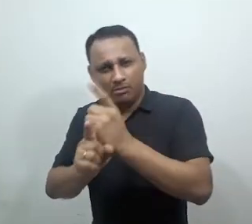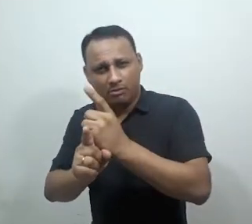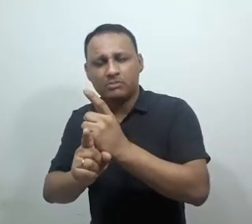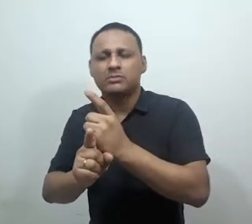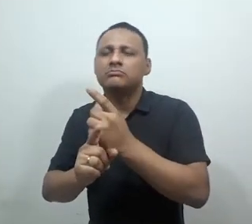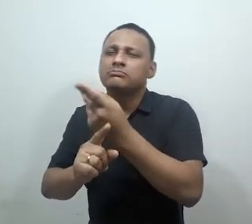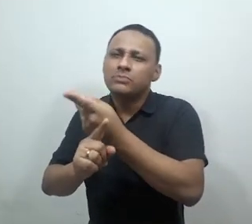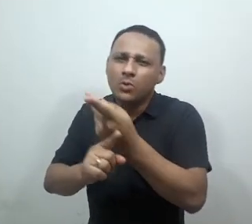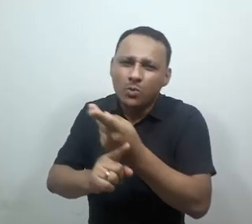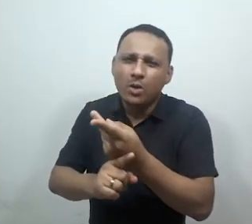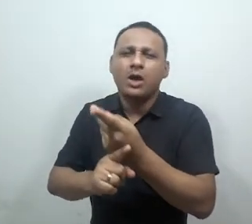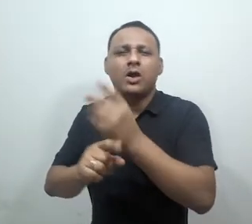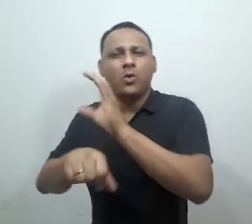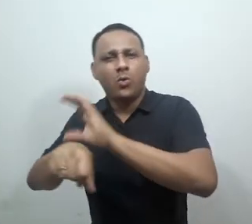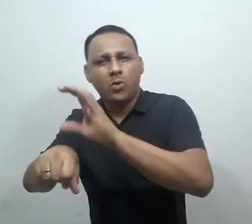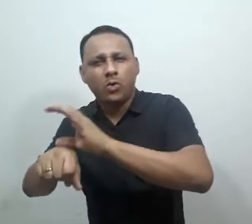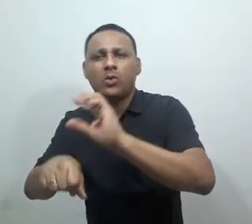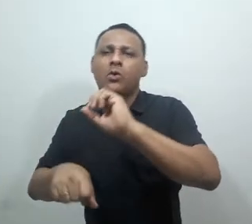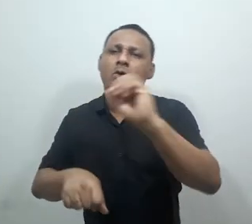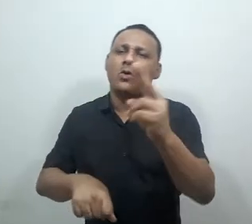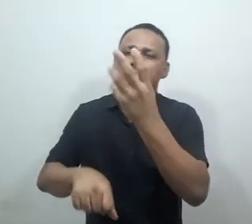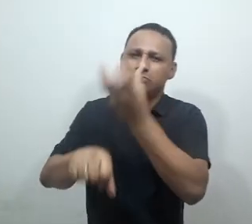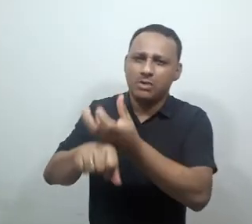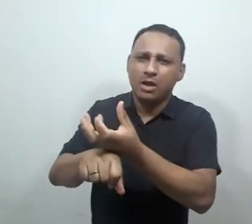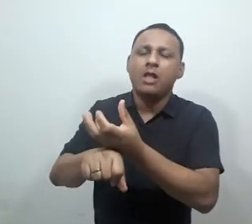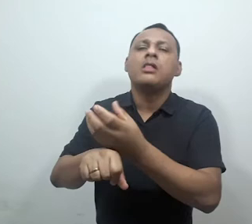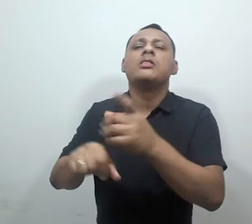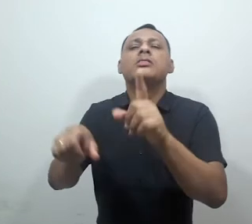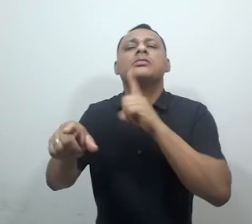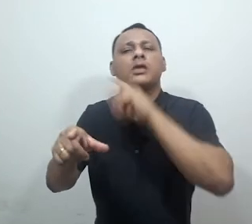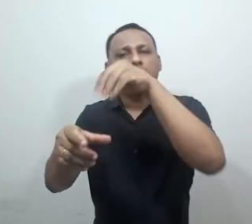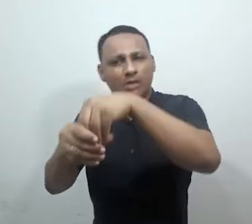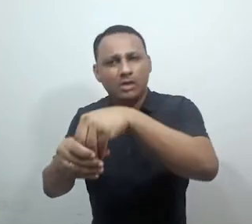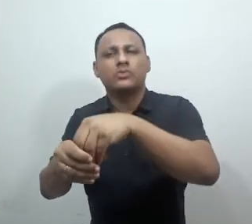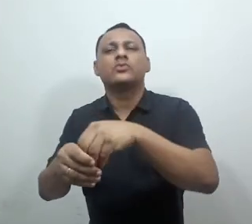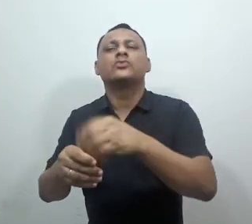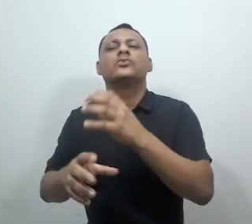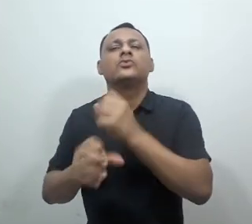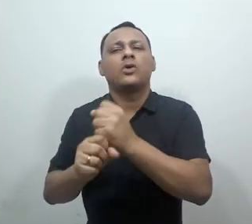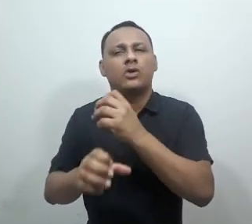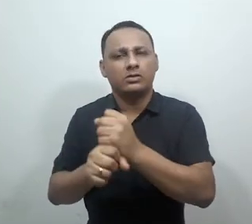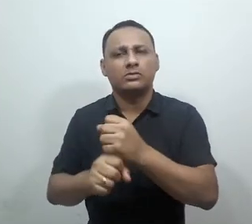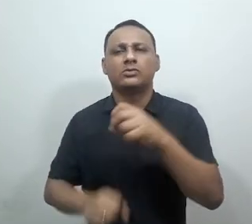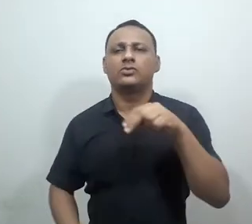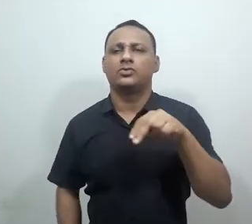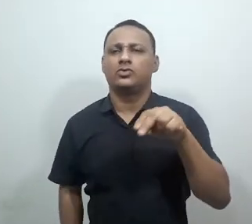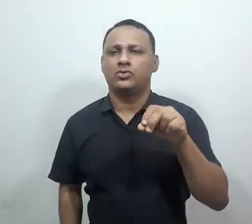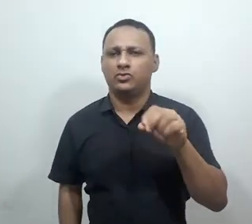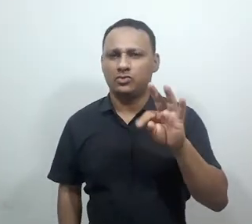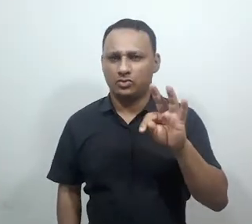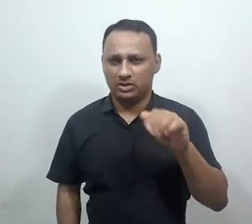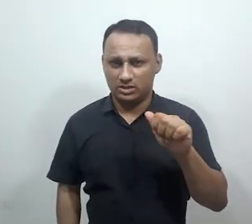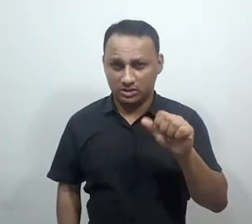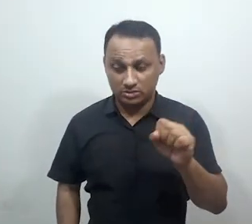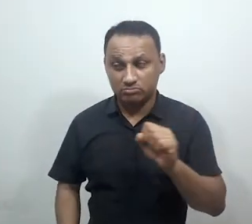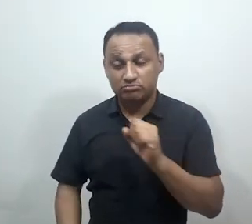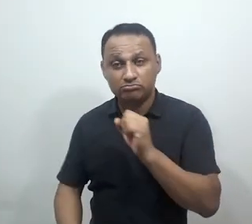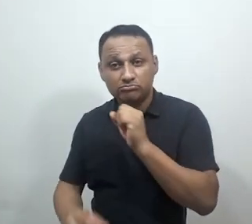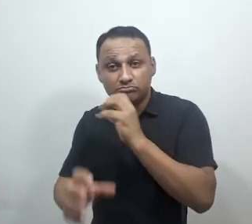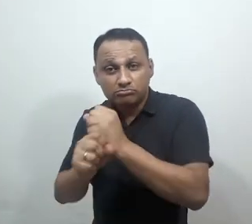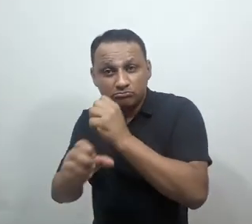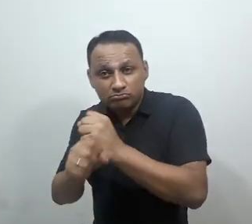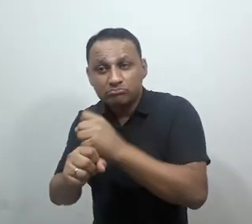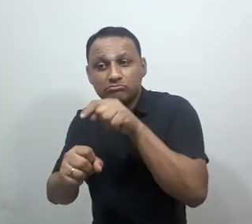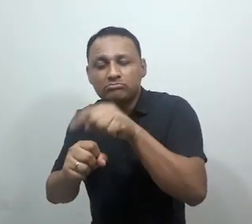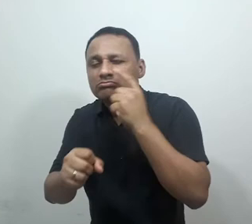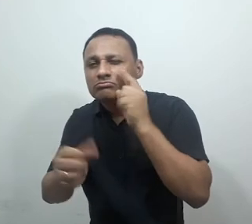estudante, e vai procurar a opção notas. Clicando sobre notas, seremos direcionados para o painel de